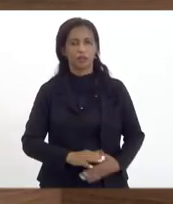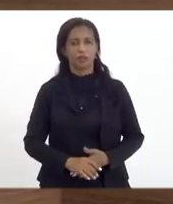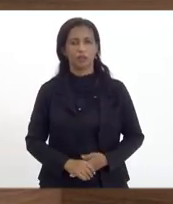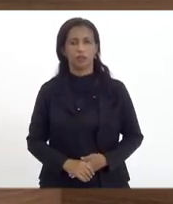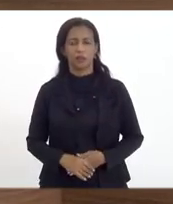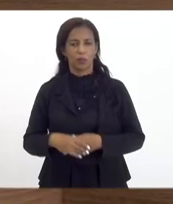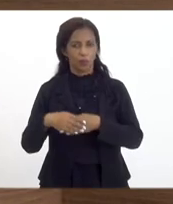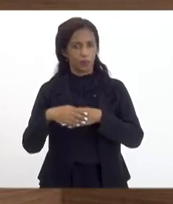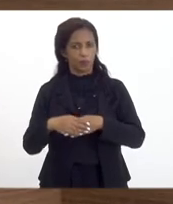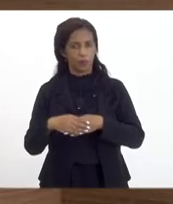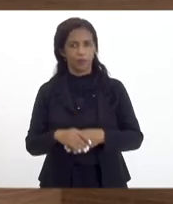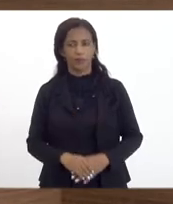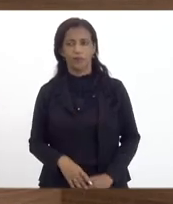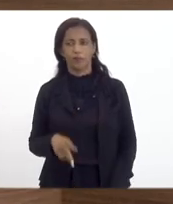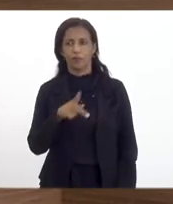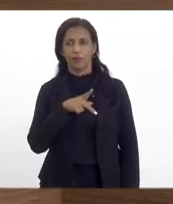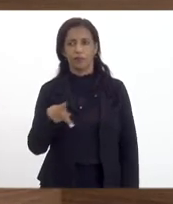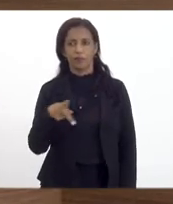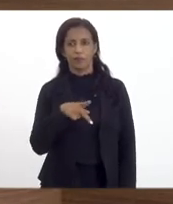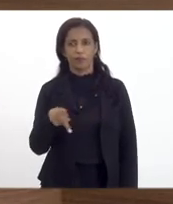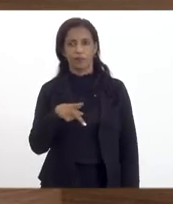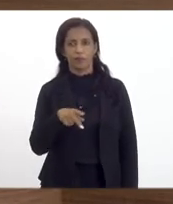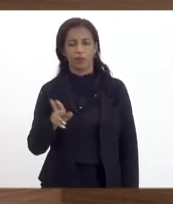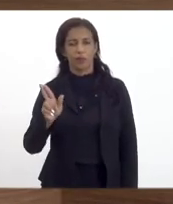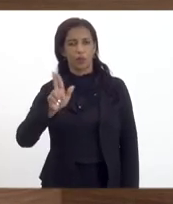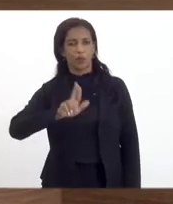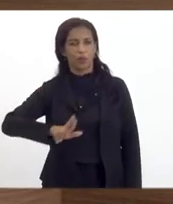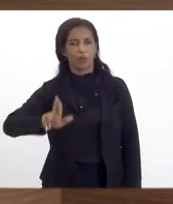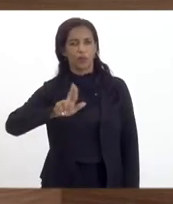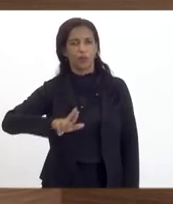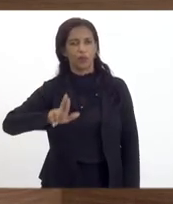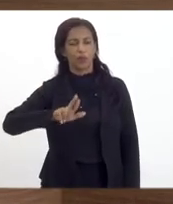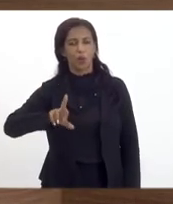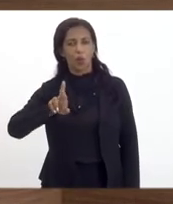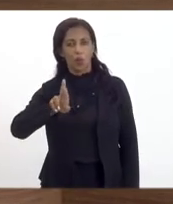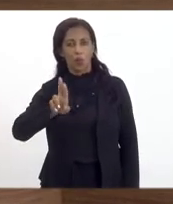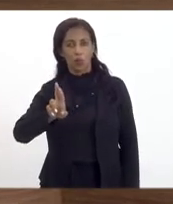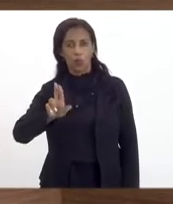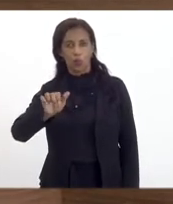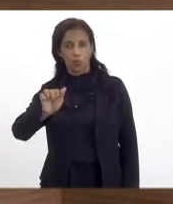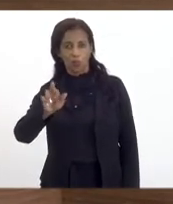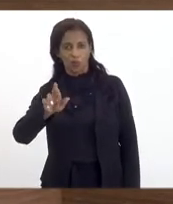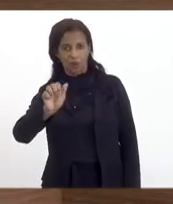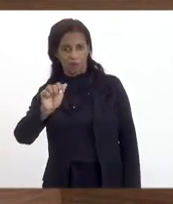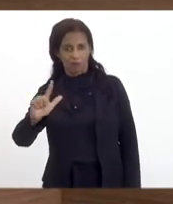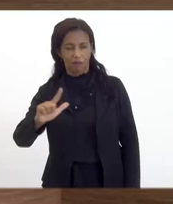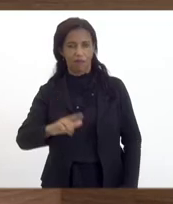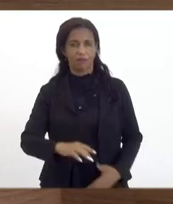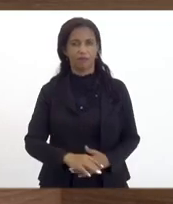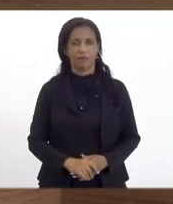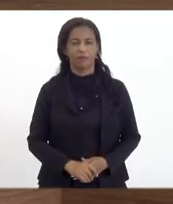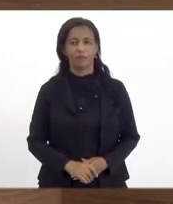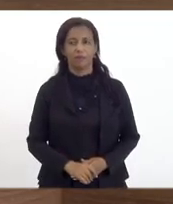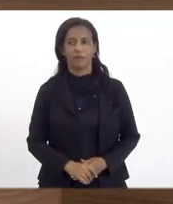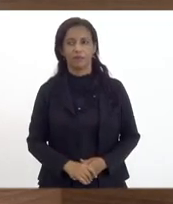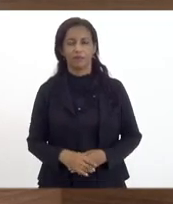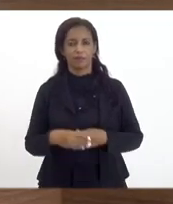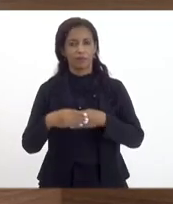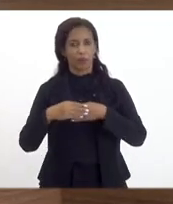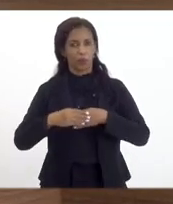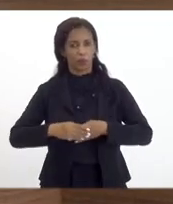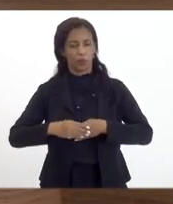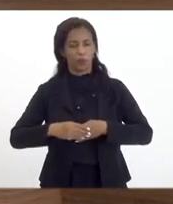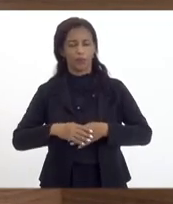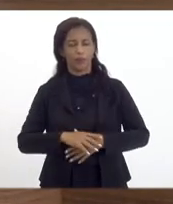Cumprimento o professor da Universidade Rural, senhor João Ilson. Cumprimento o